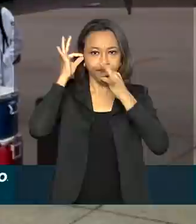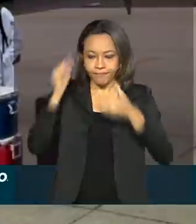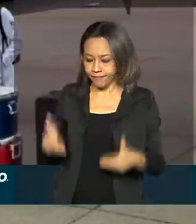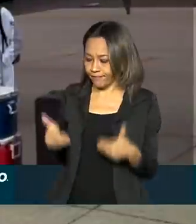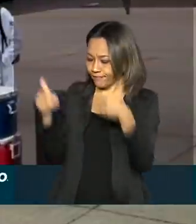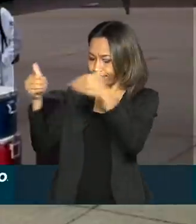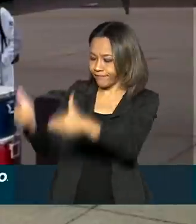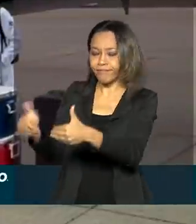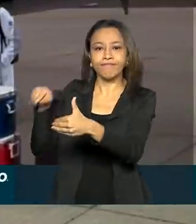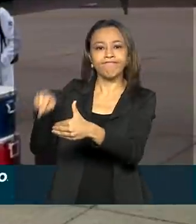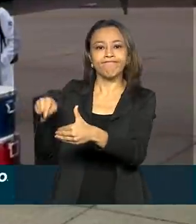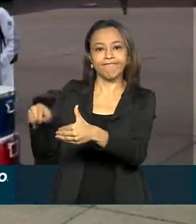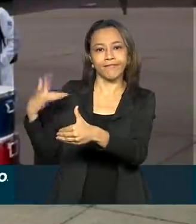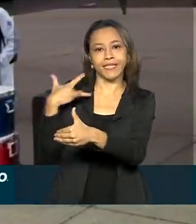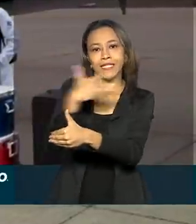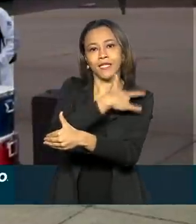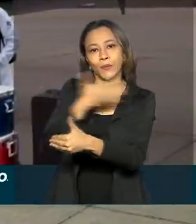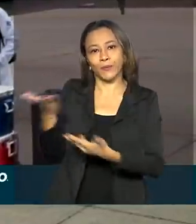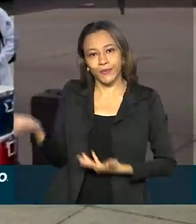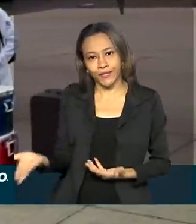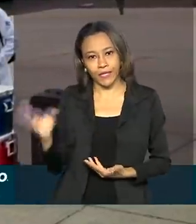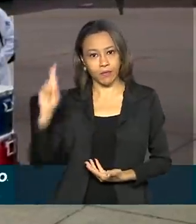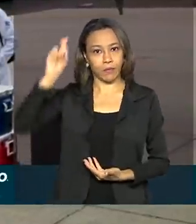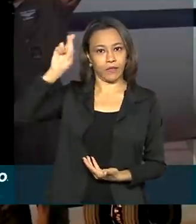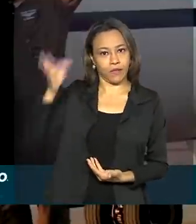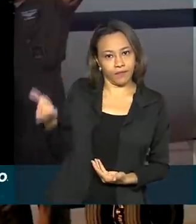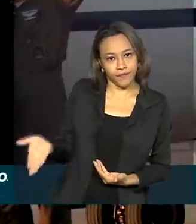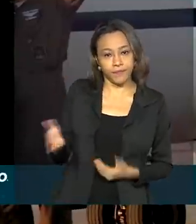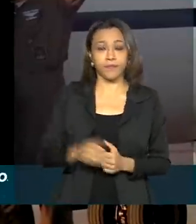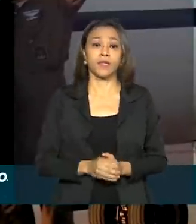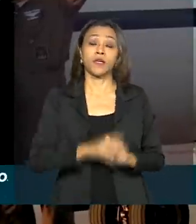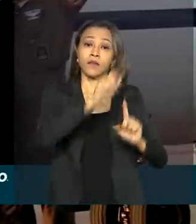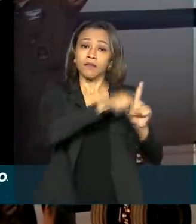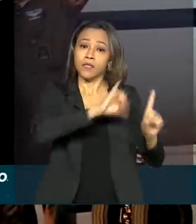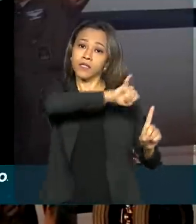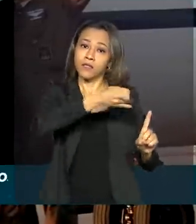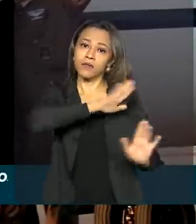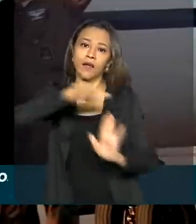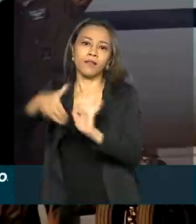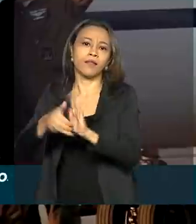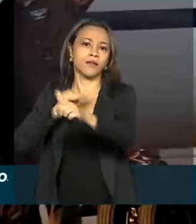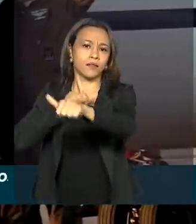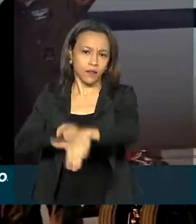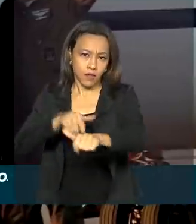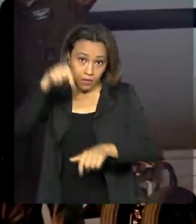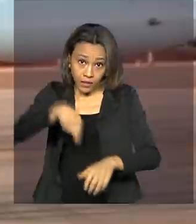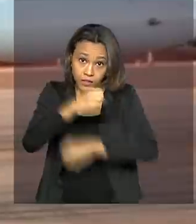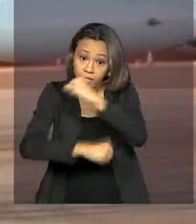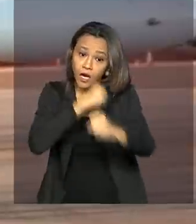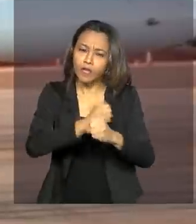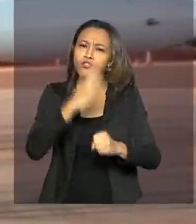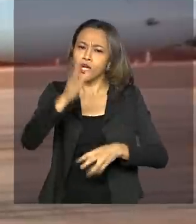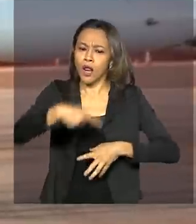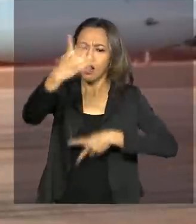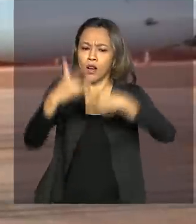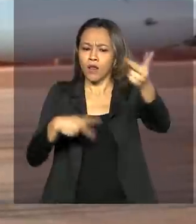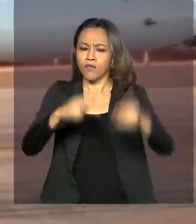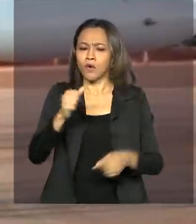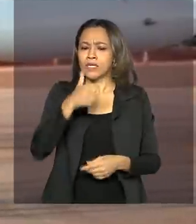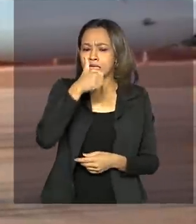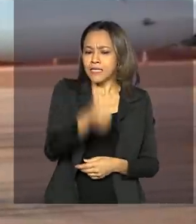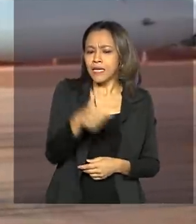Transplantes do Ministério da Saúde. De janeiro a setembro deste ano, a Força Aérea já transportou 170